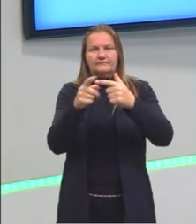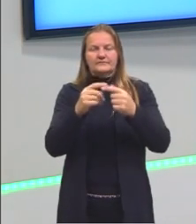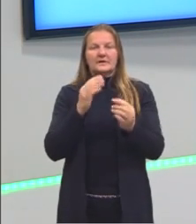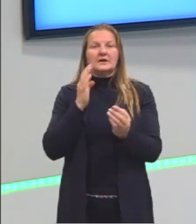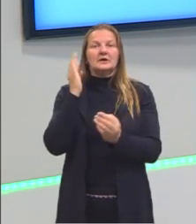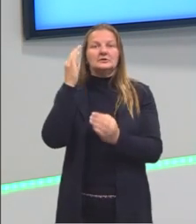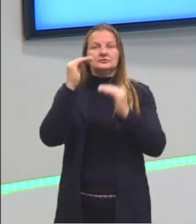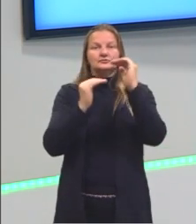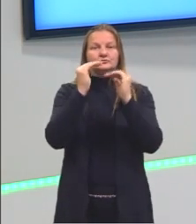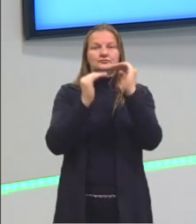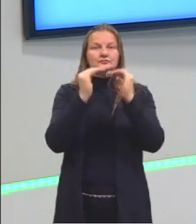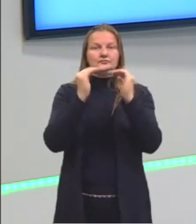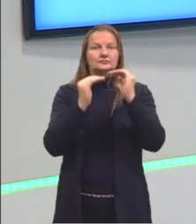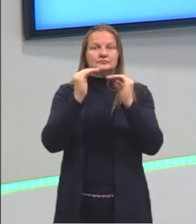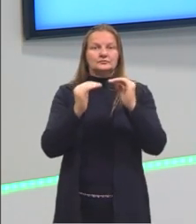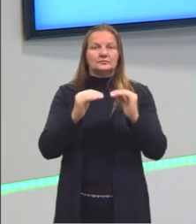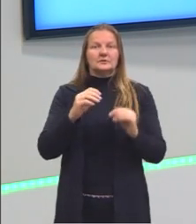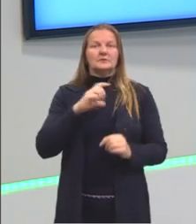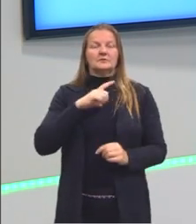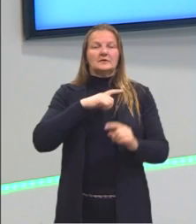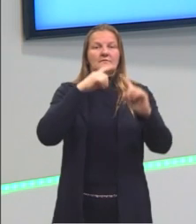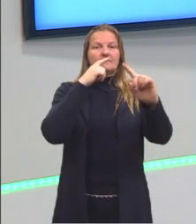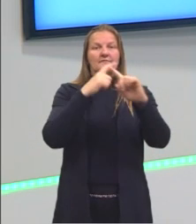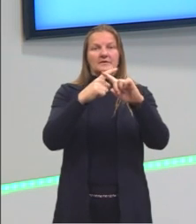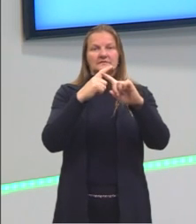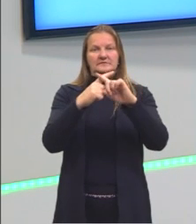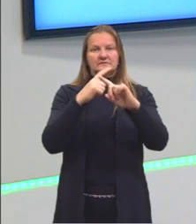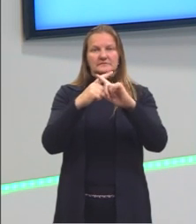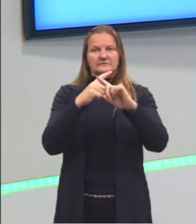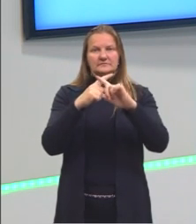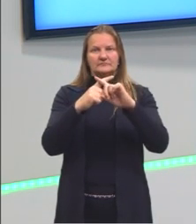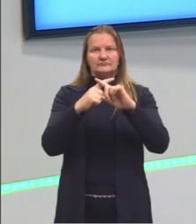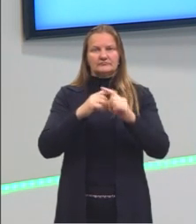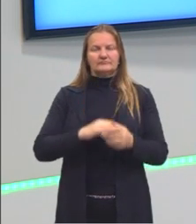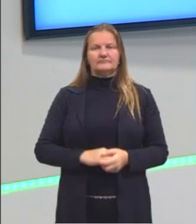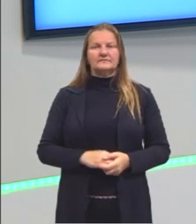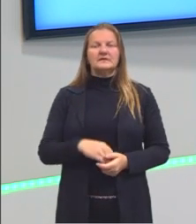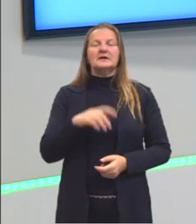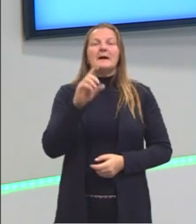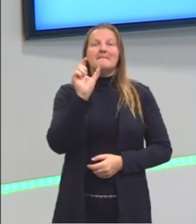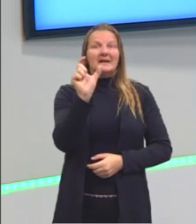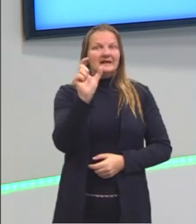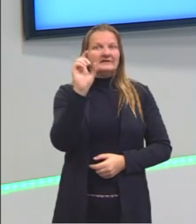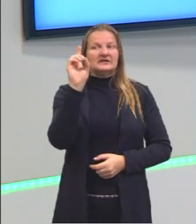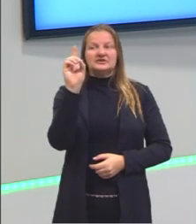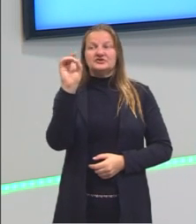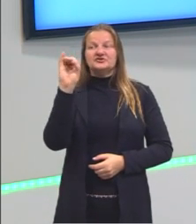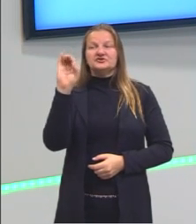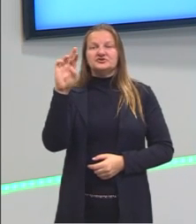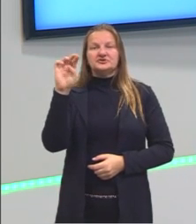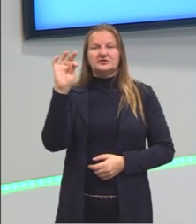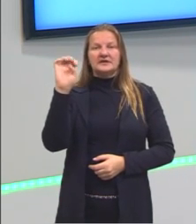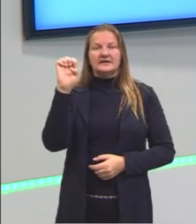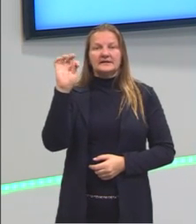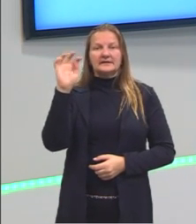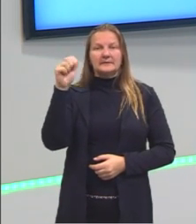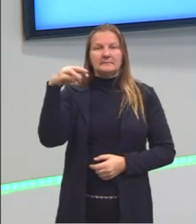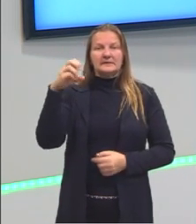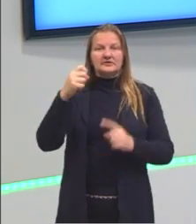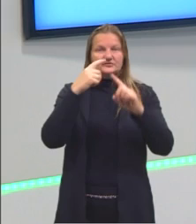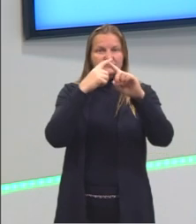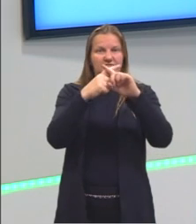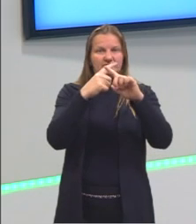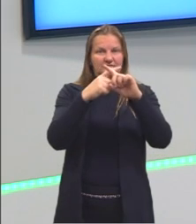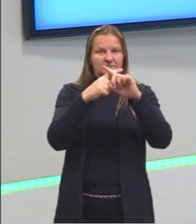proporcional, nós trabalhamos com uma multiplicação. Sempre associem dessa forma. Diretamente,